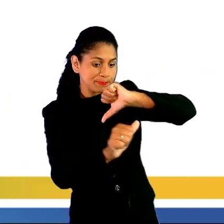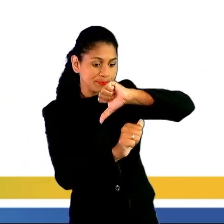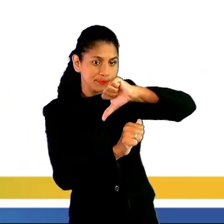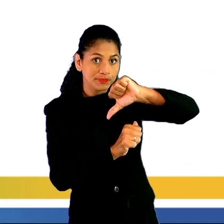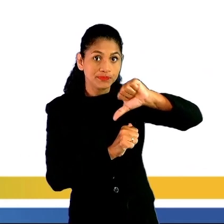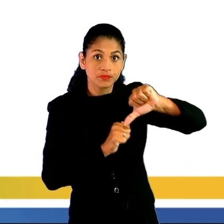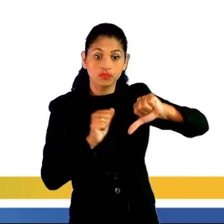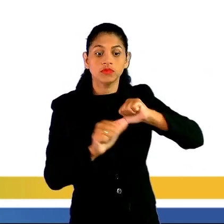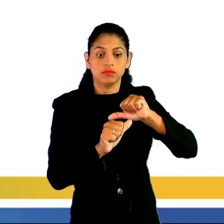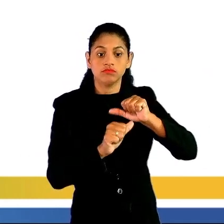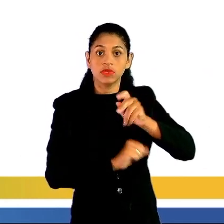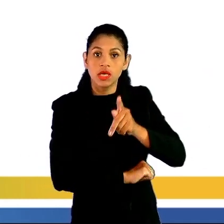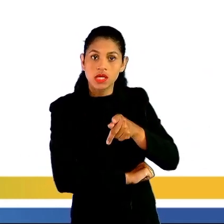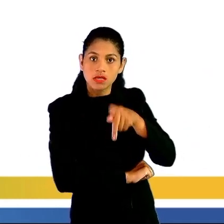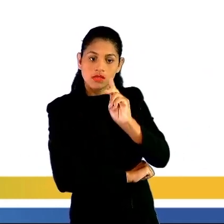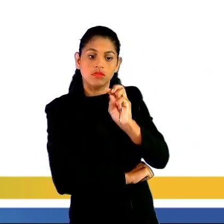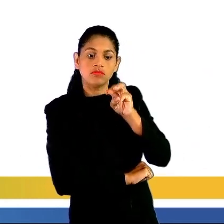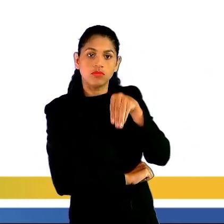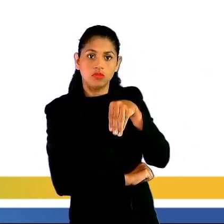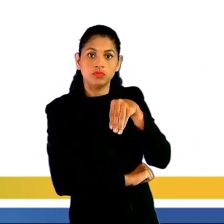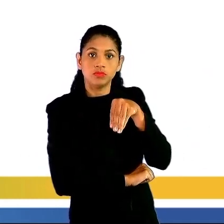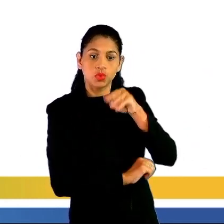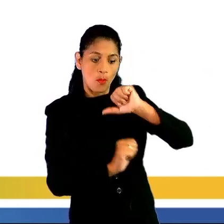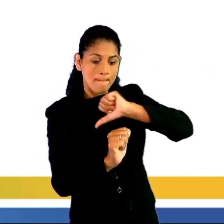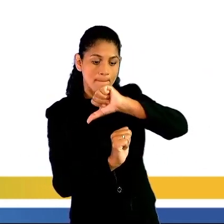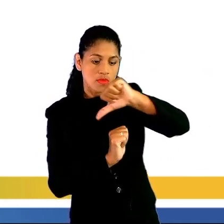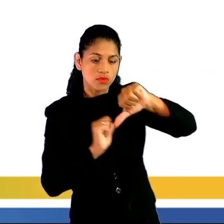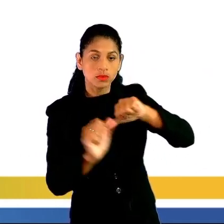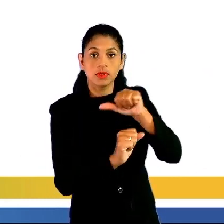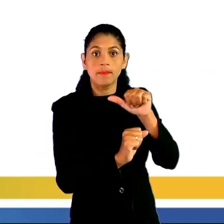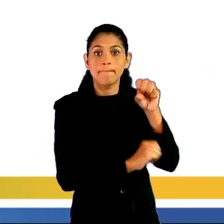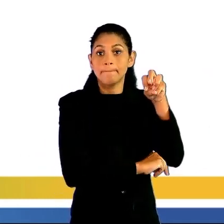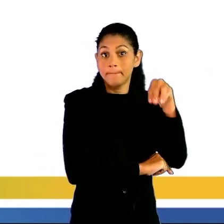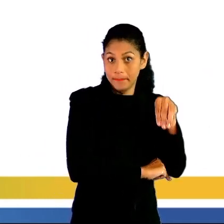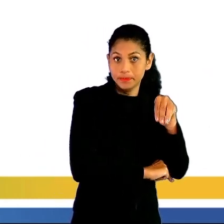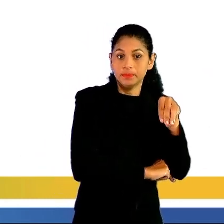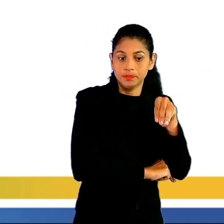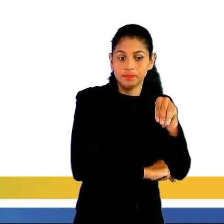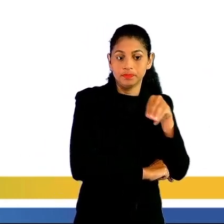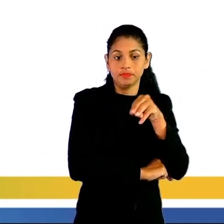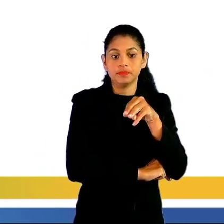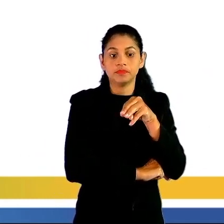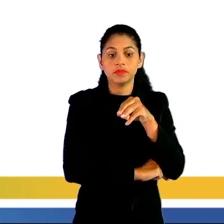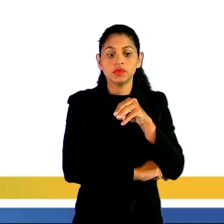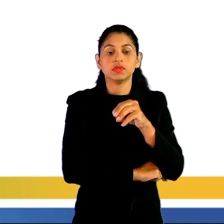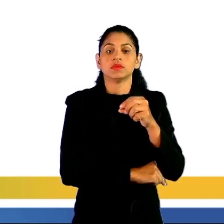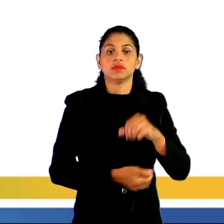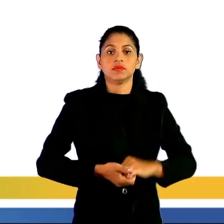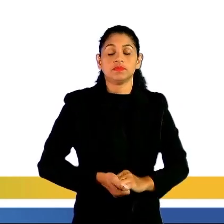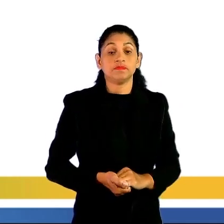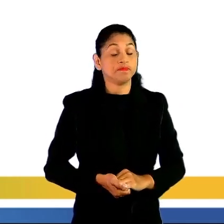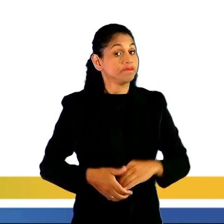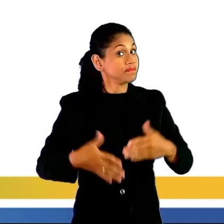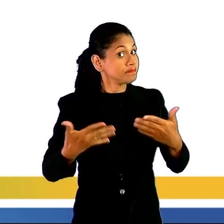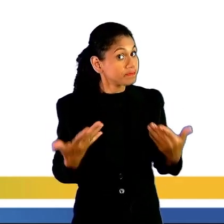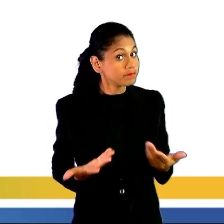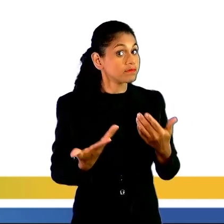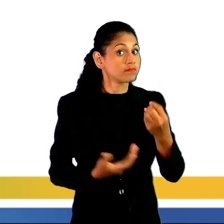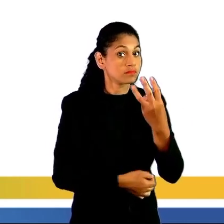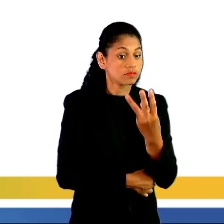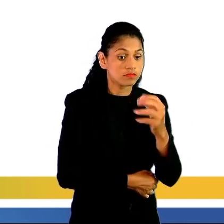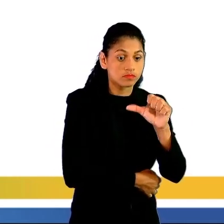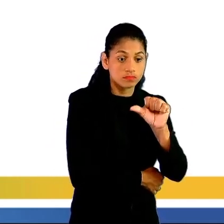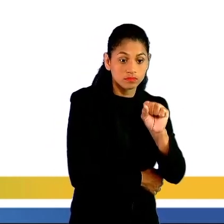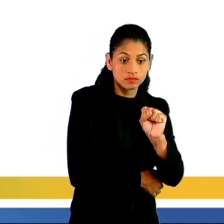ao cubo aqui, que é mil metros. Então nós teremos 38 vezes 10